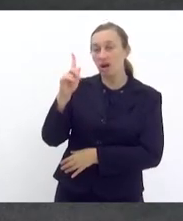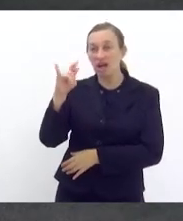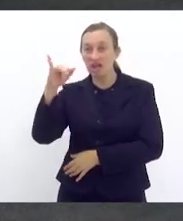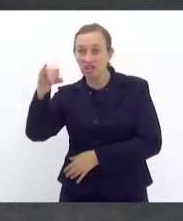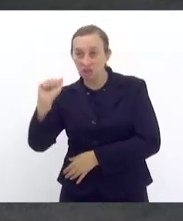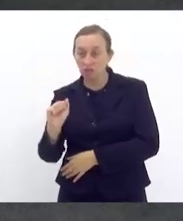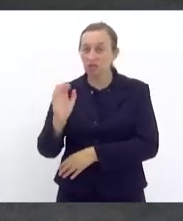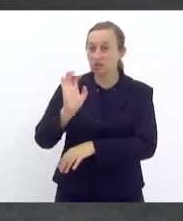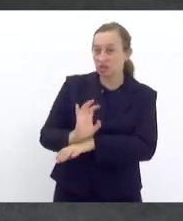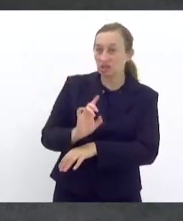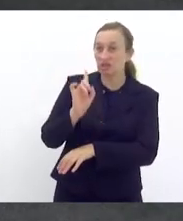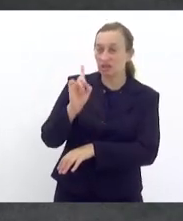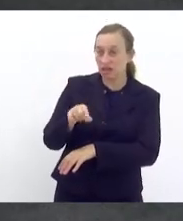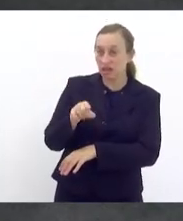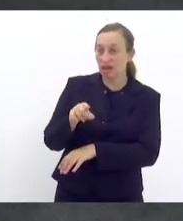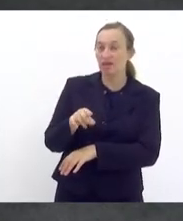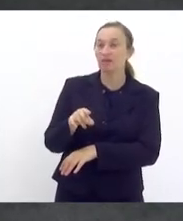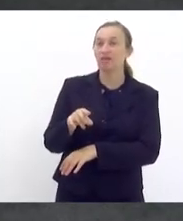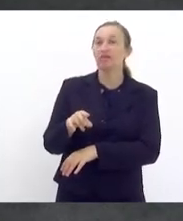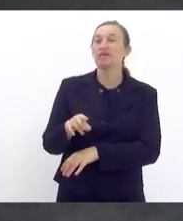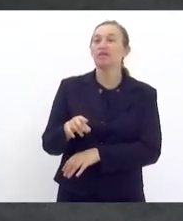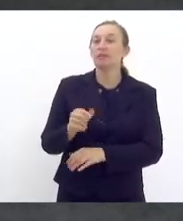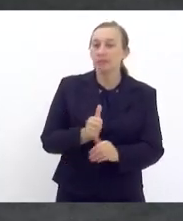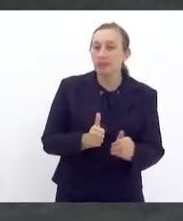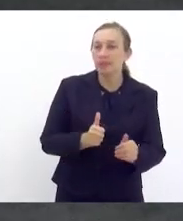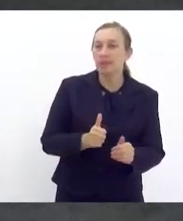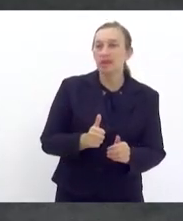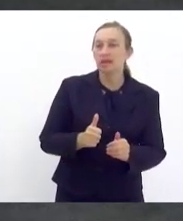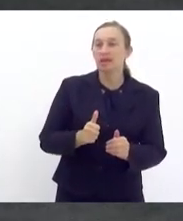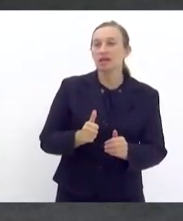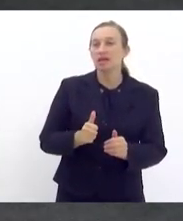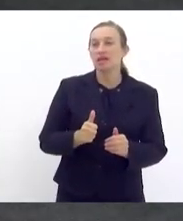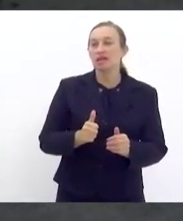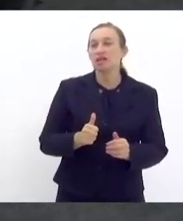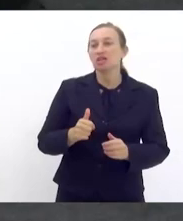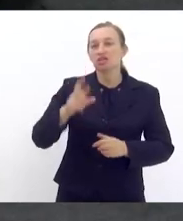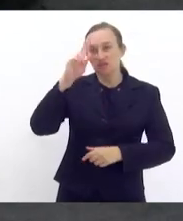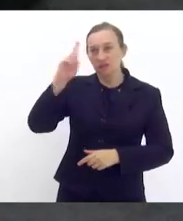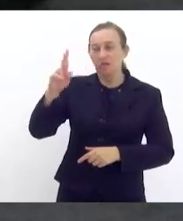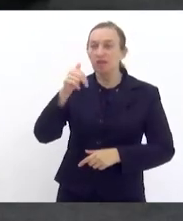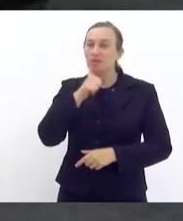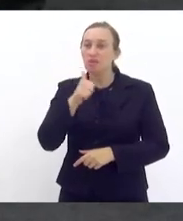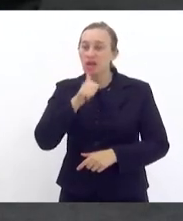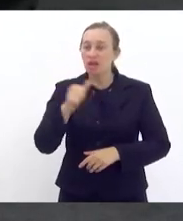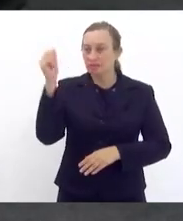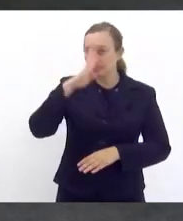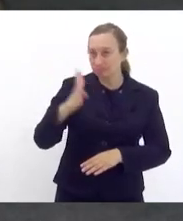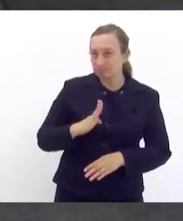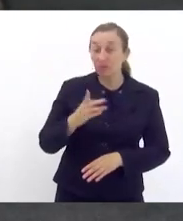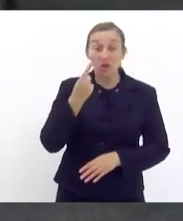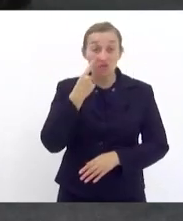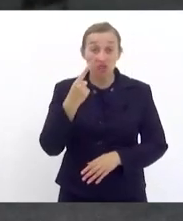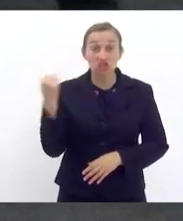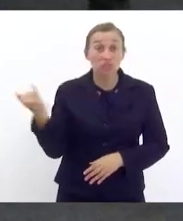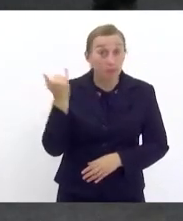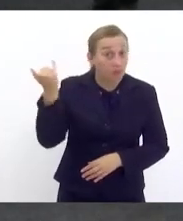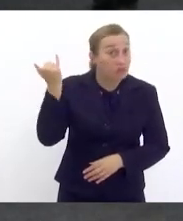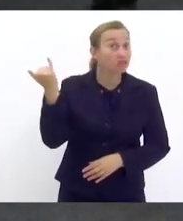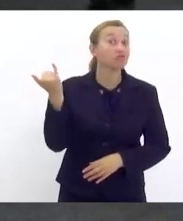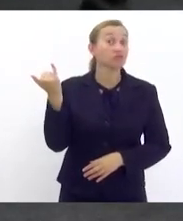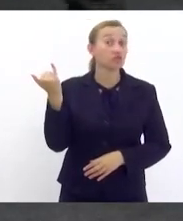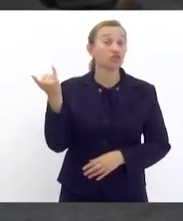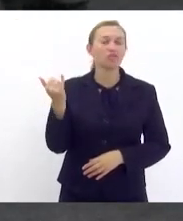que é protagonizado pelas mulheres camponesas. Então, vejo como muito importante